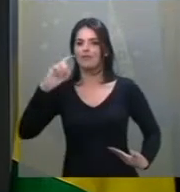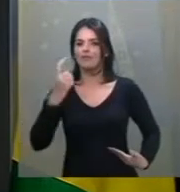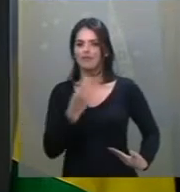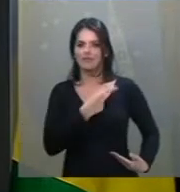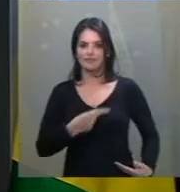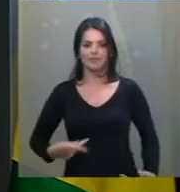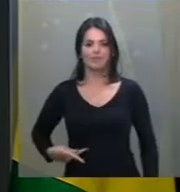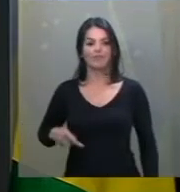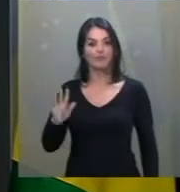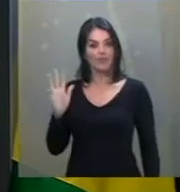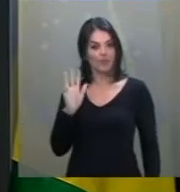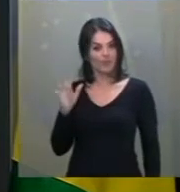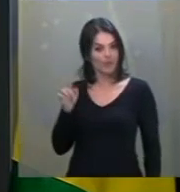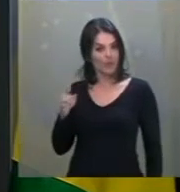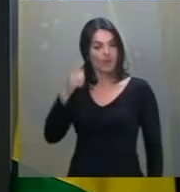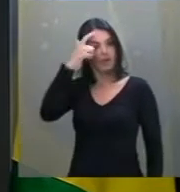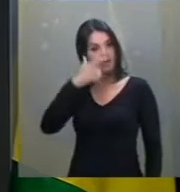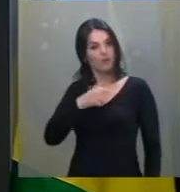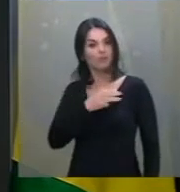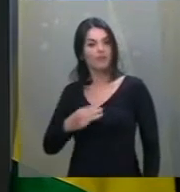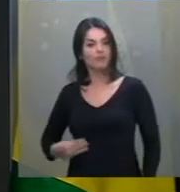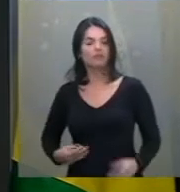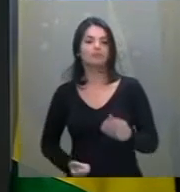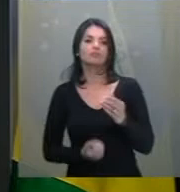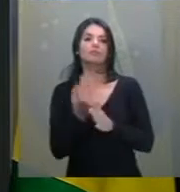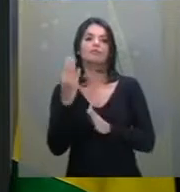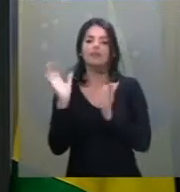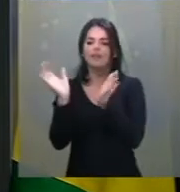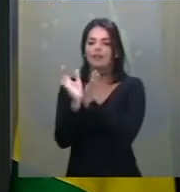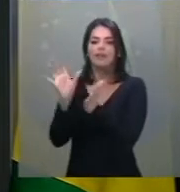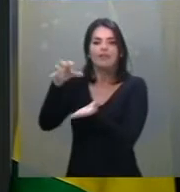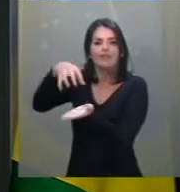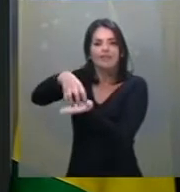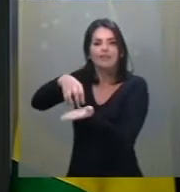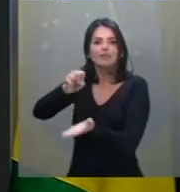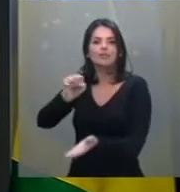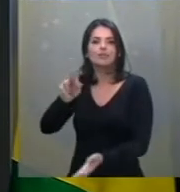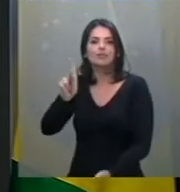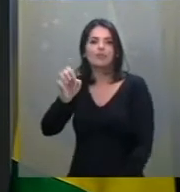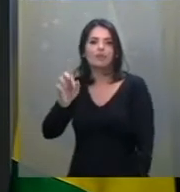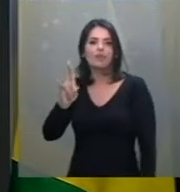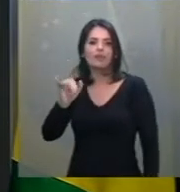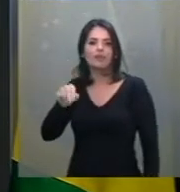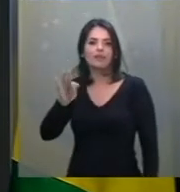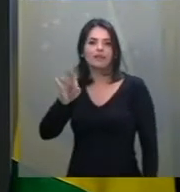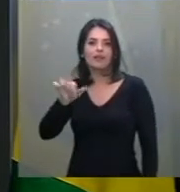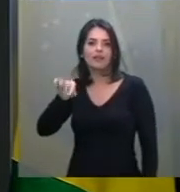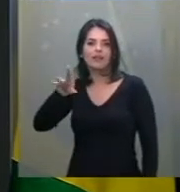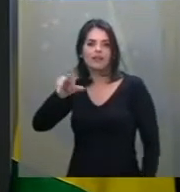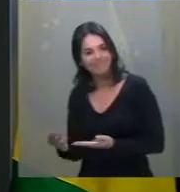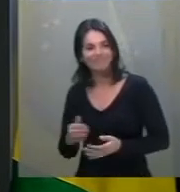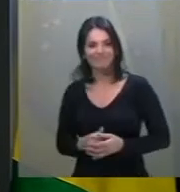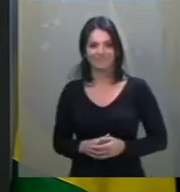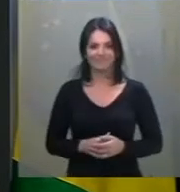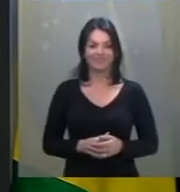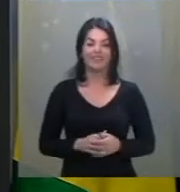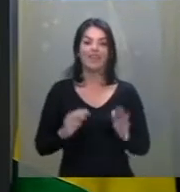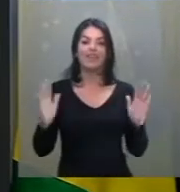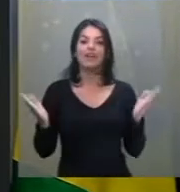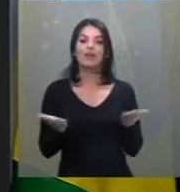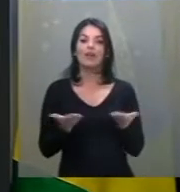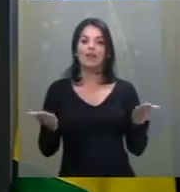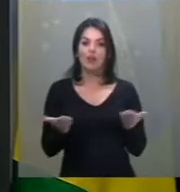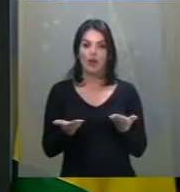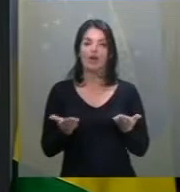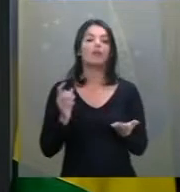criado a superintendência de economia solidária no âmbito do Ministério do Trabalho. No momento em que